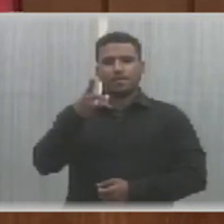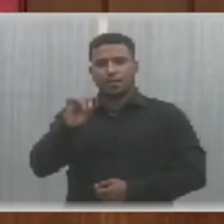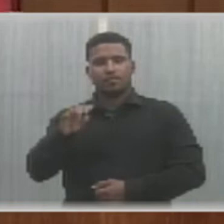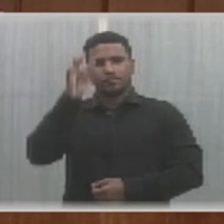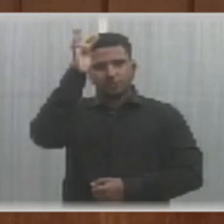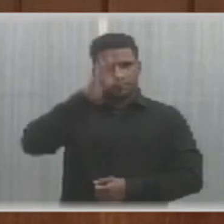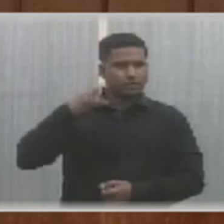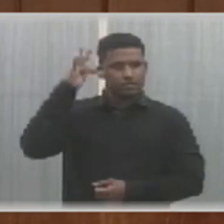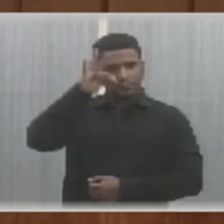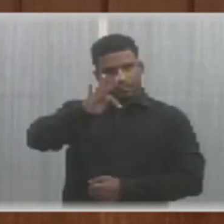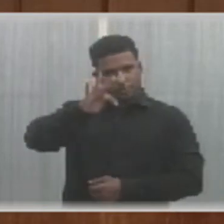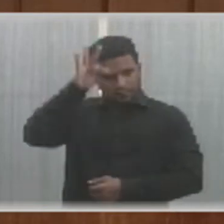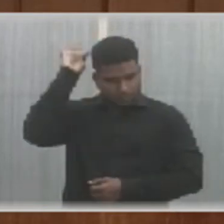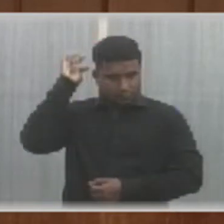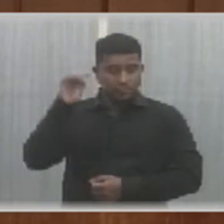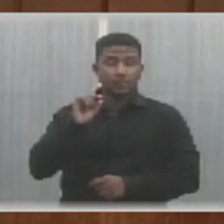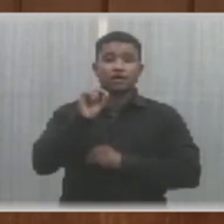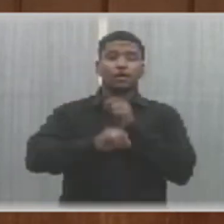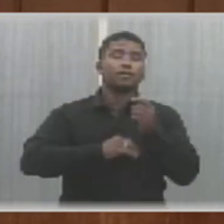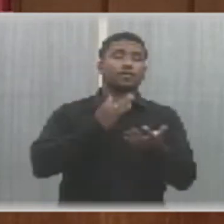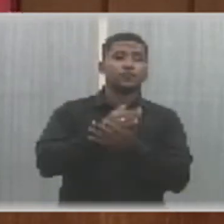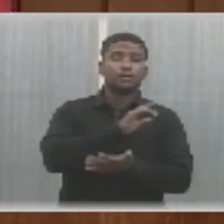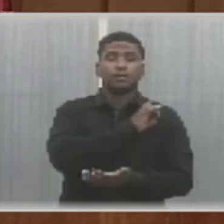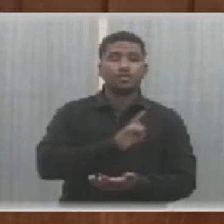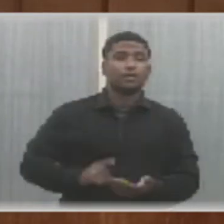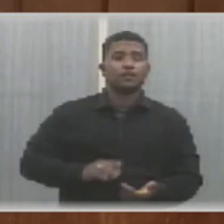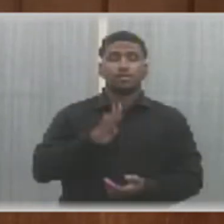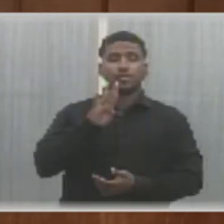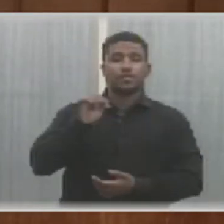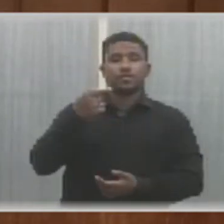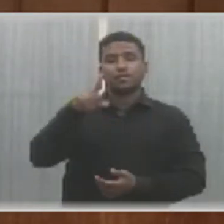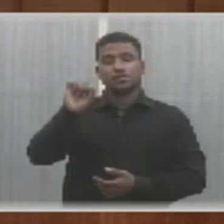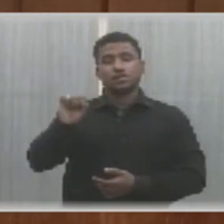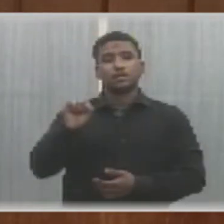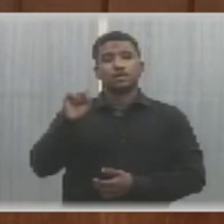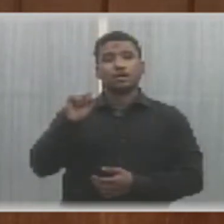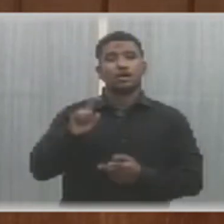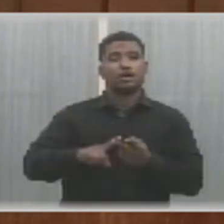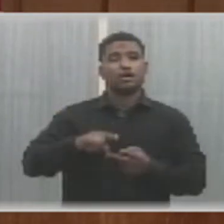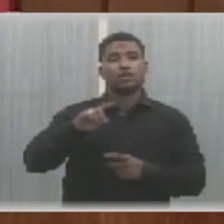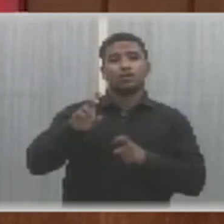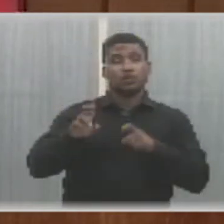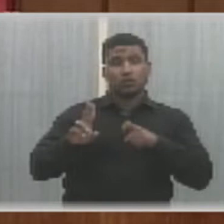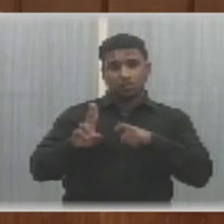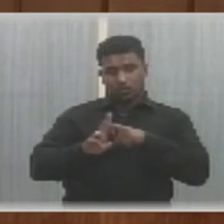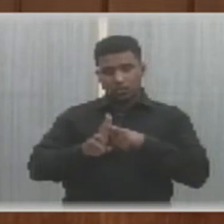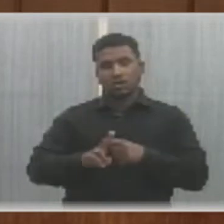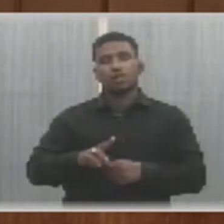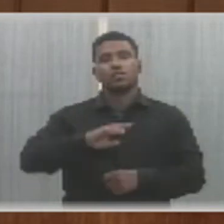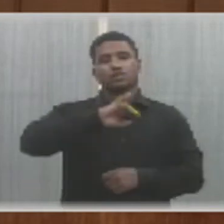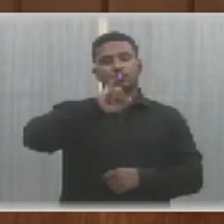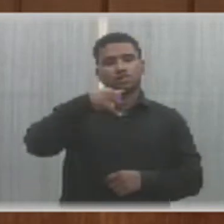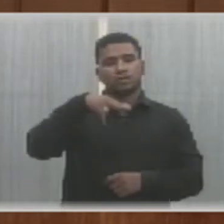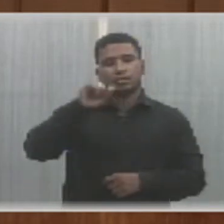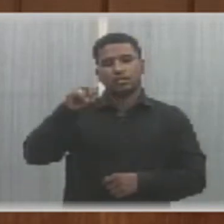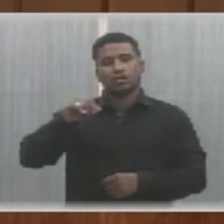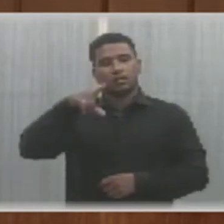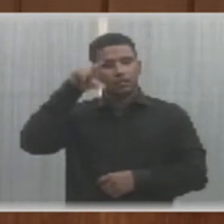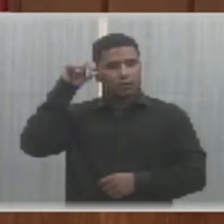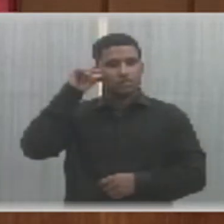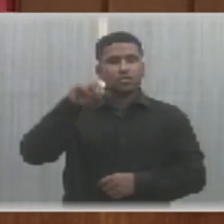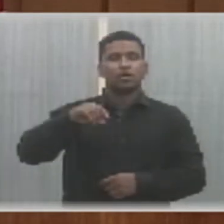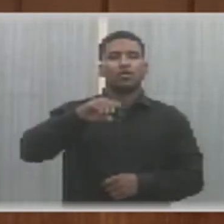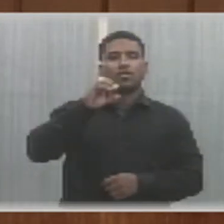Brito, Temístico Luiz Filho, e justificadas as ausências dos senhores deputados Bessá, doutor Hélio, Fábio Xavier, Francisco Lima, Janaina Marques, Júlio Arcoveide, Lucie Soares,